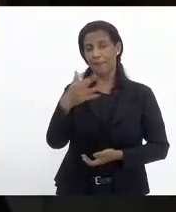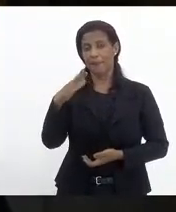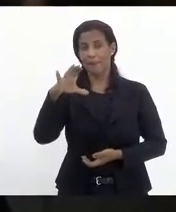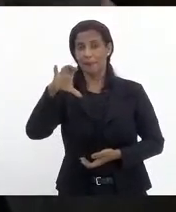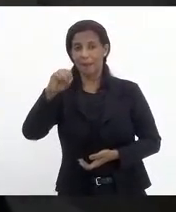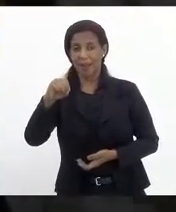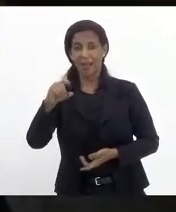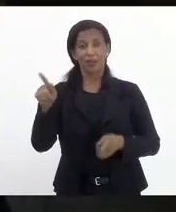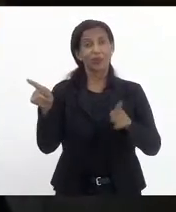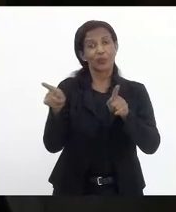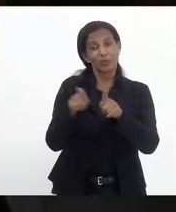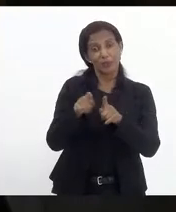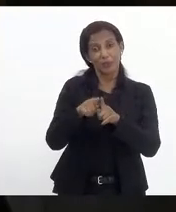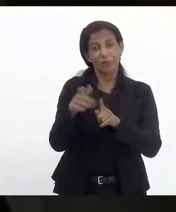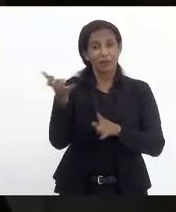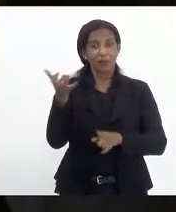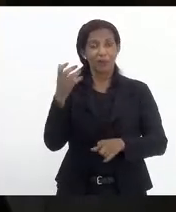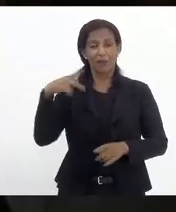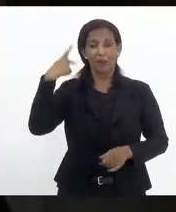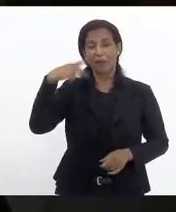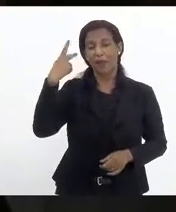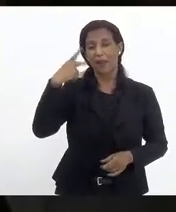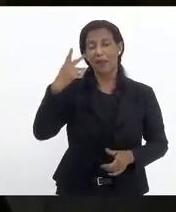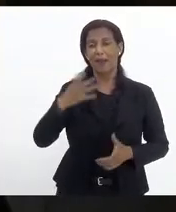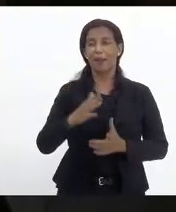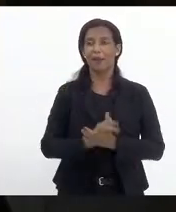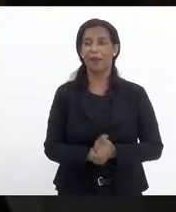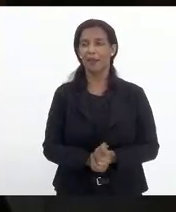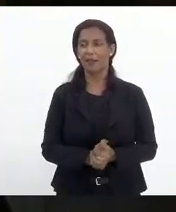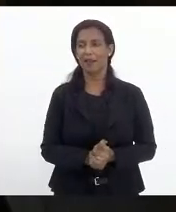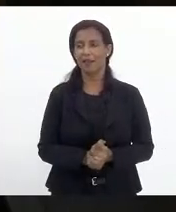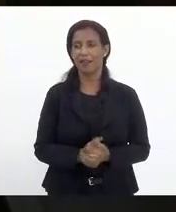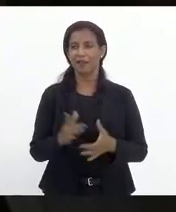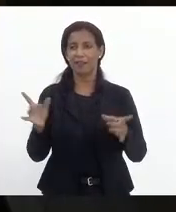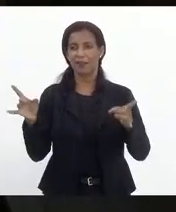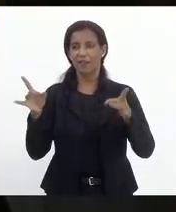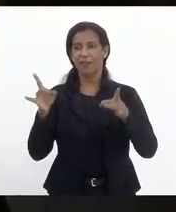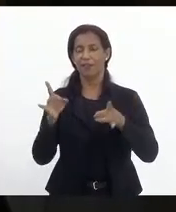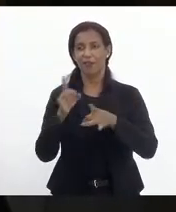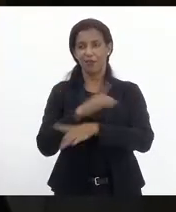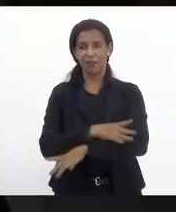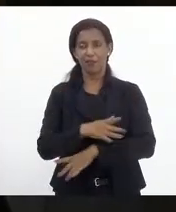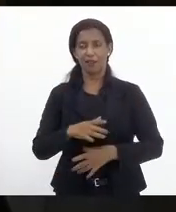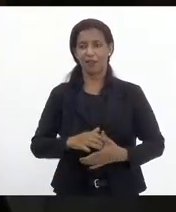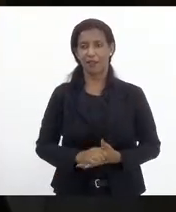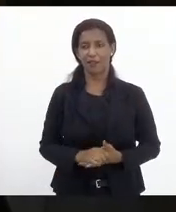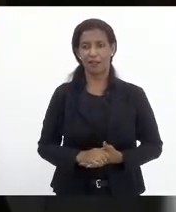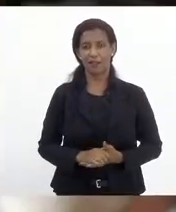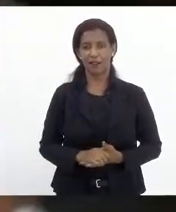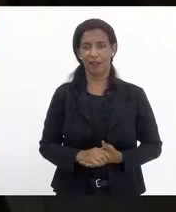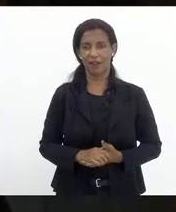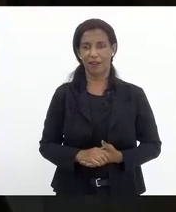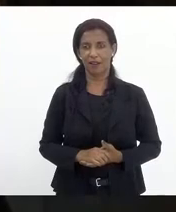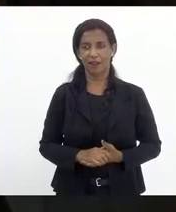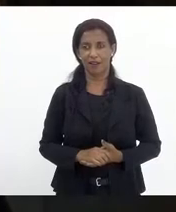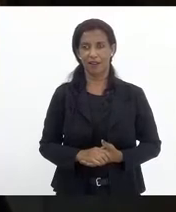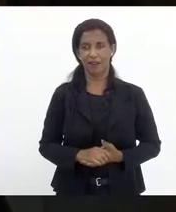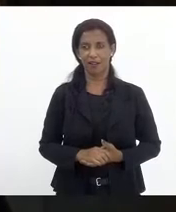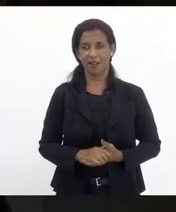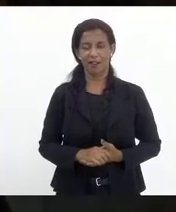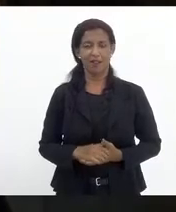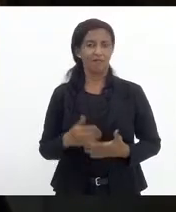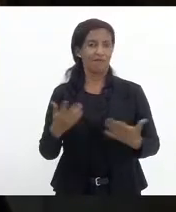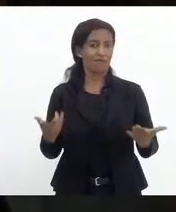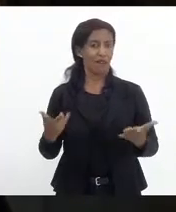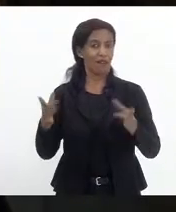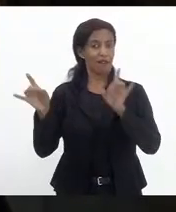candidatos ao parlamento, vai acabar em escândalo, vai